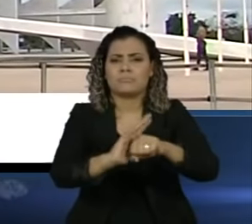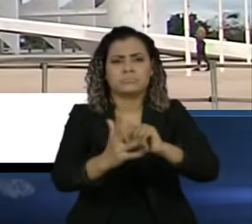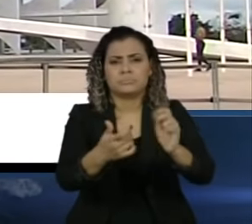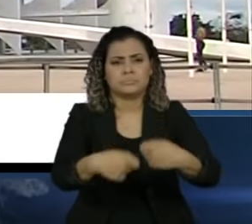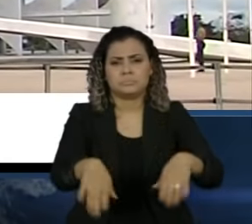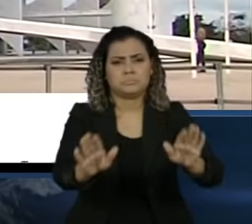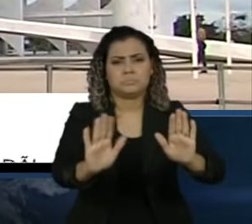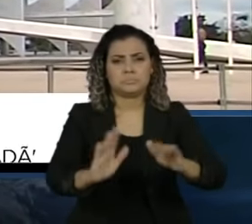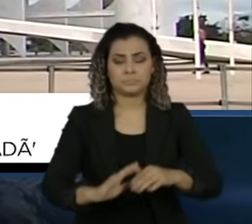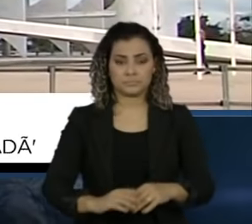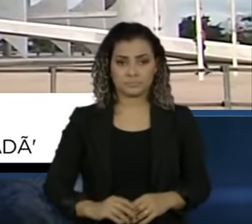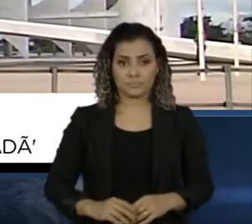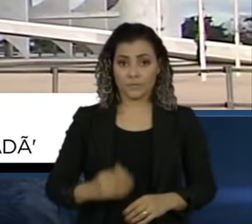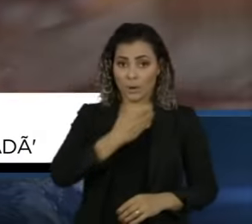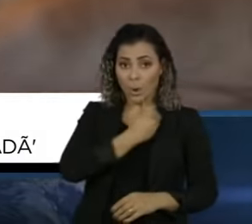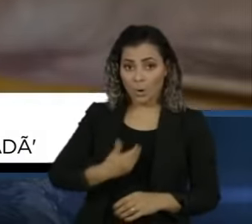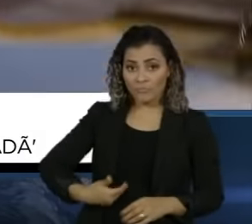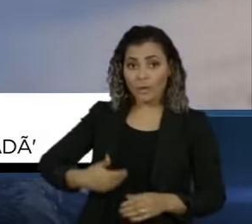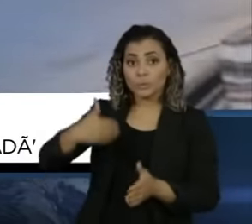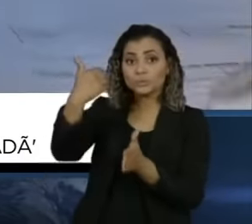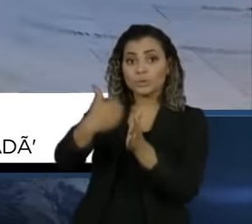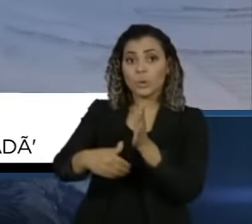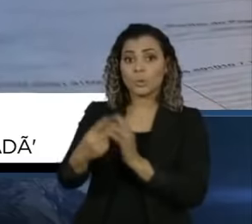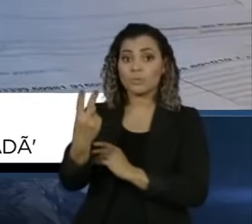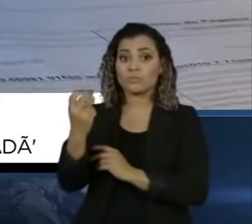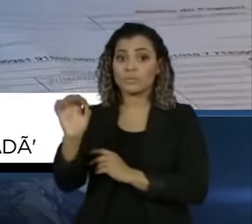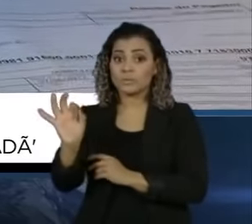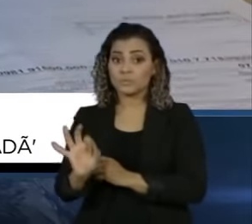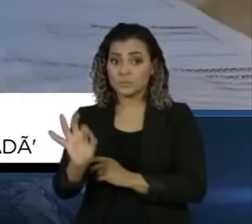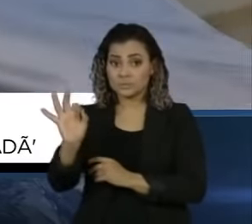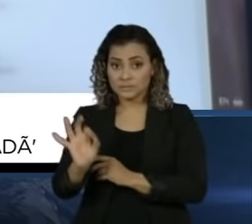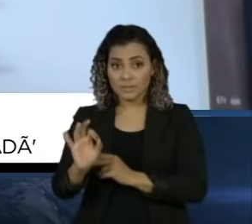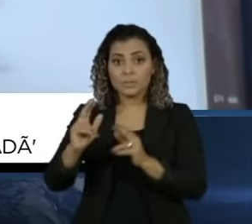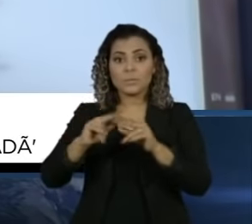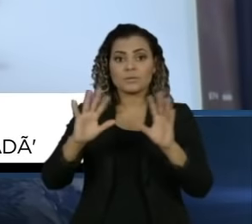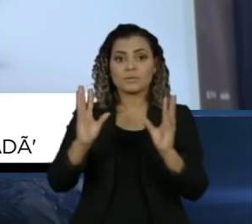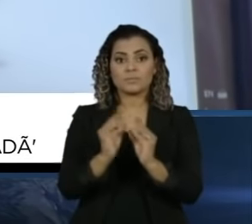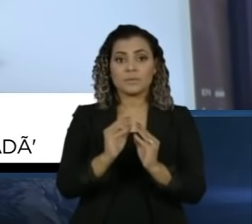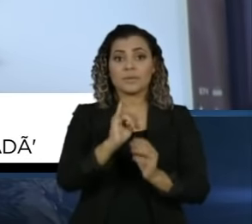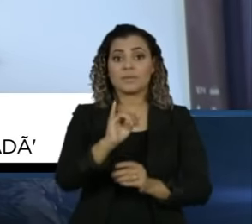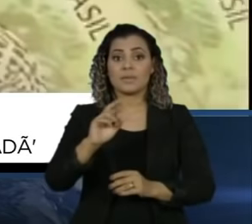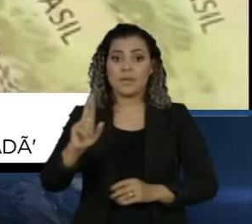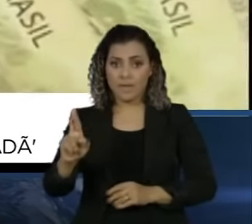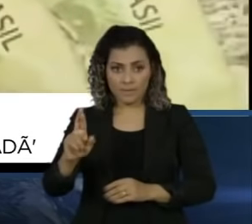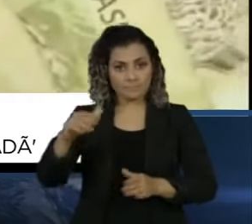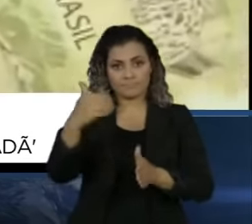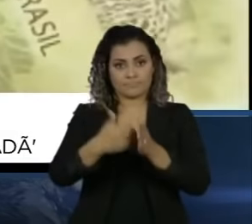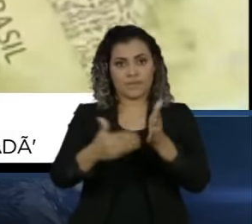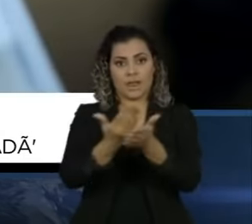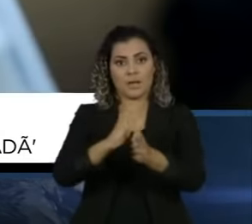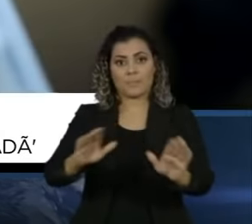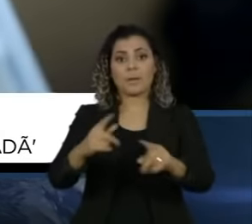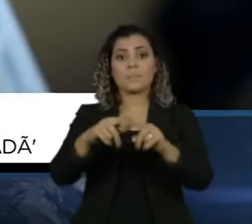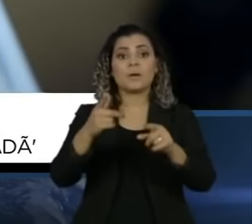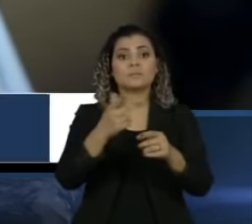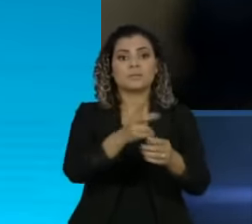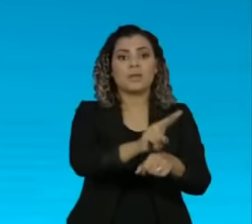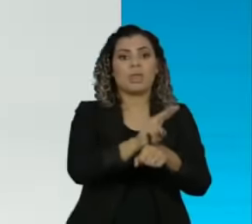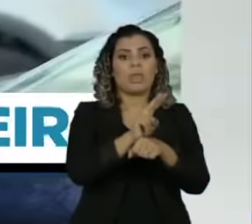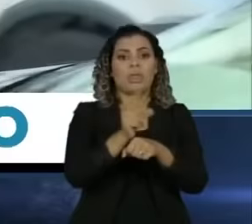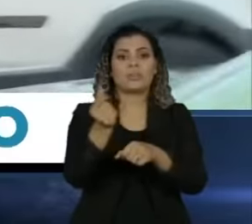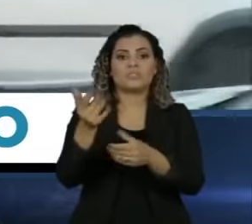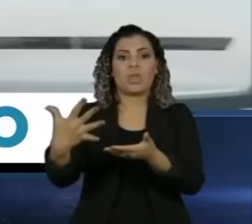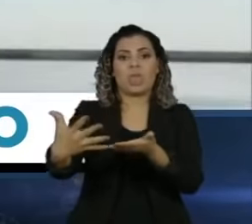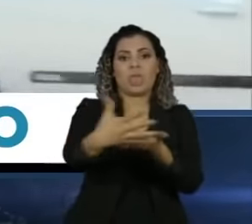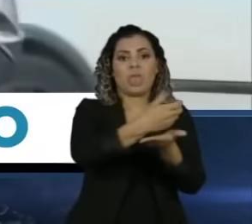Governo estuda acabar com desconto de 20% na declaração simplificada do imposto de renda para financiar o Renda Cidadã.